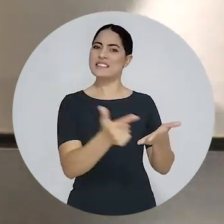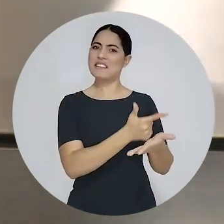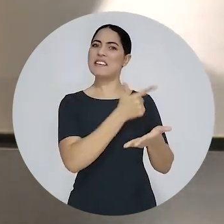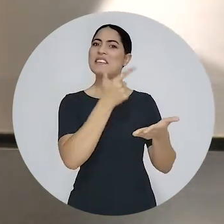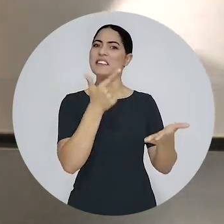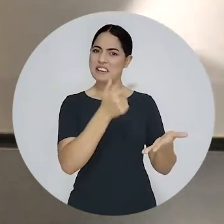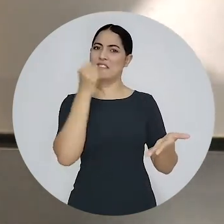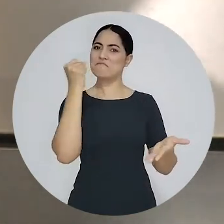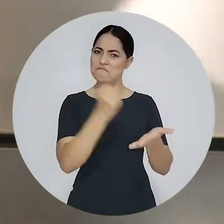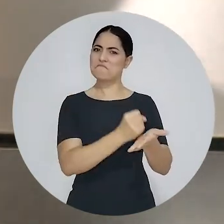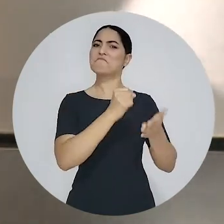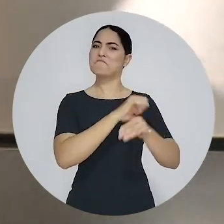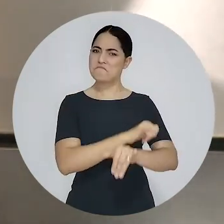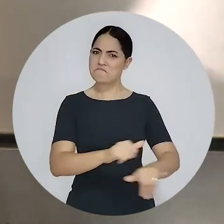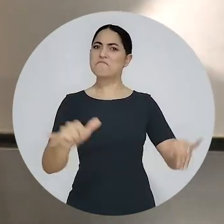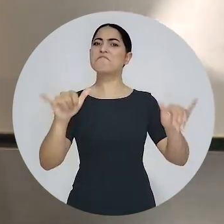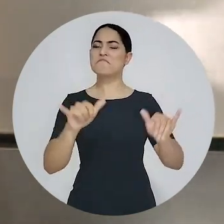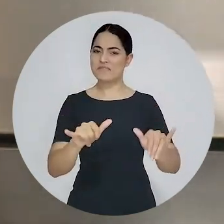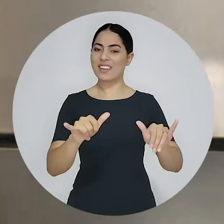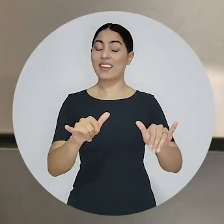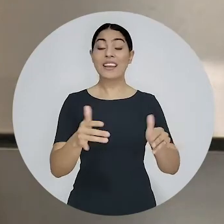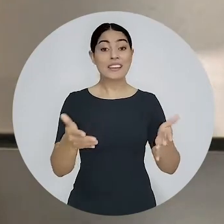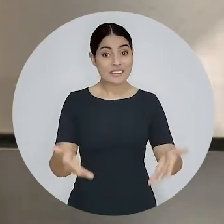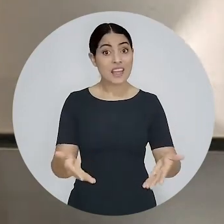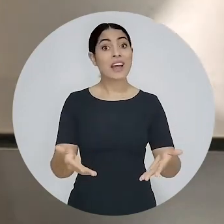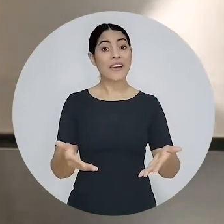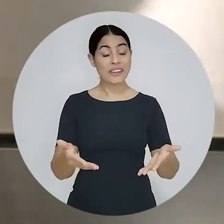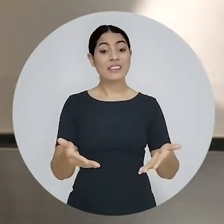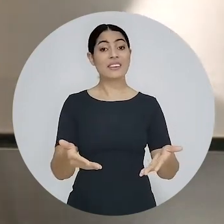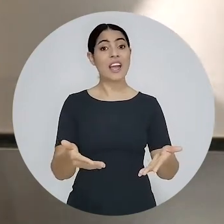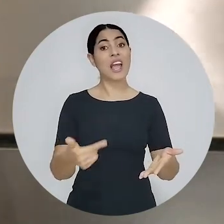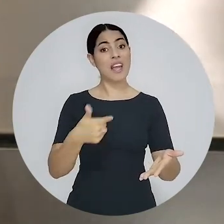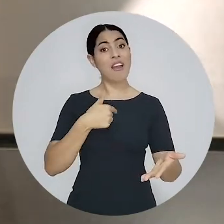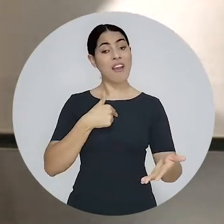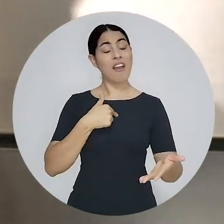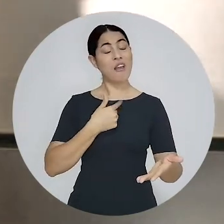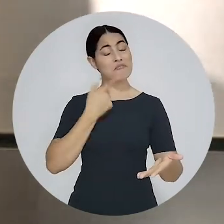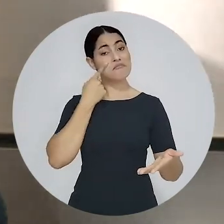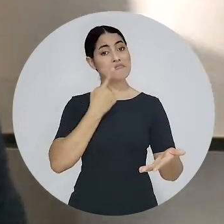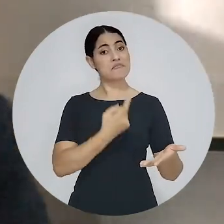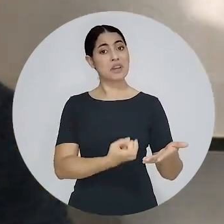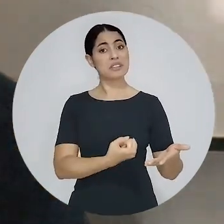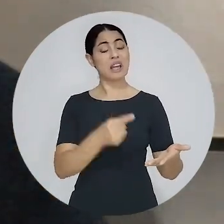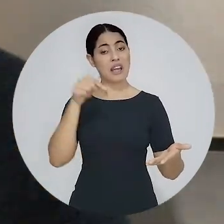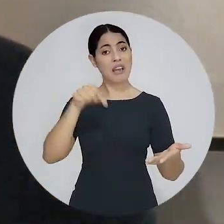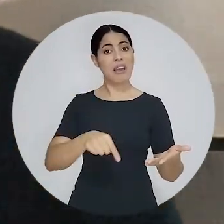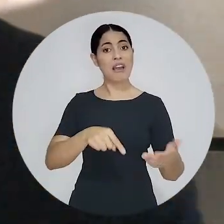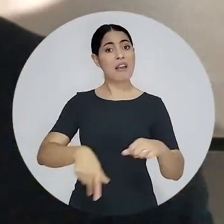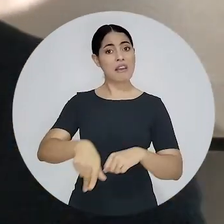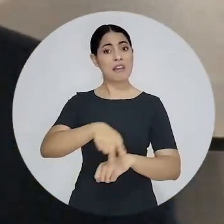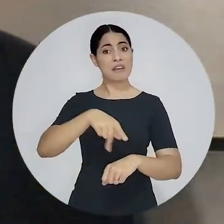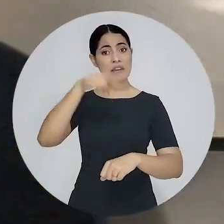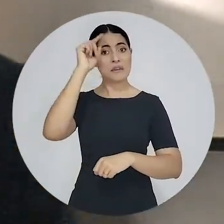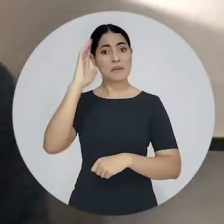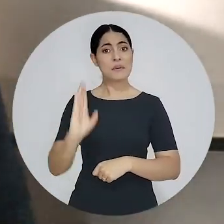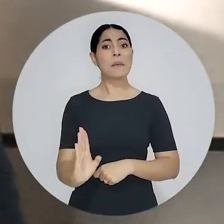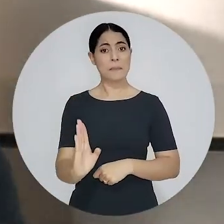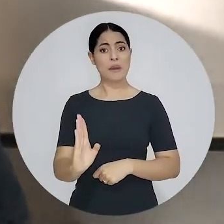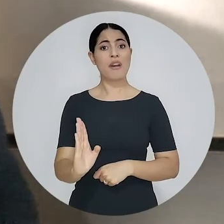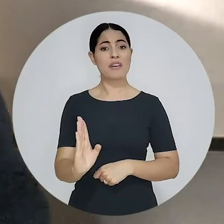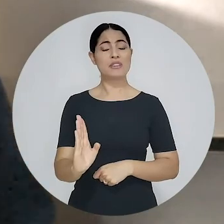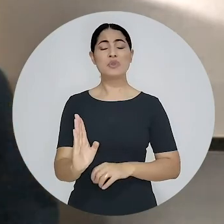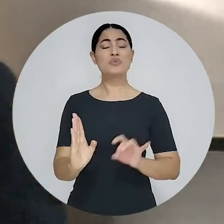obra, que é um ponto de caminho na minha vida, eu vejo que o bem que eu pude fazer no Brasil, não